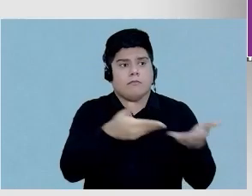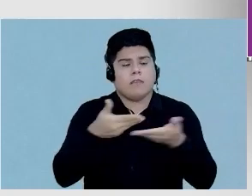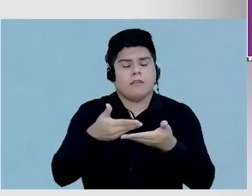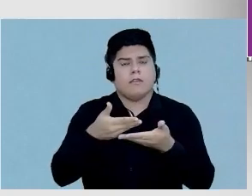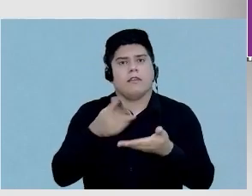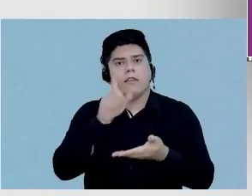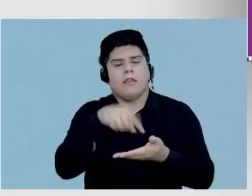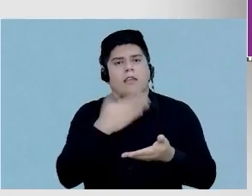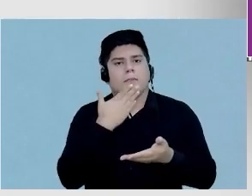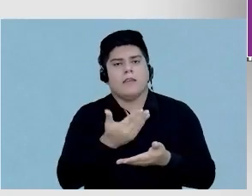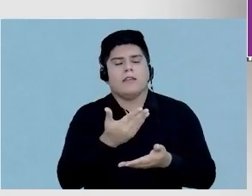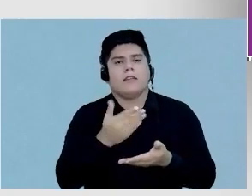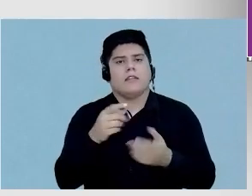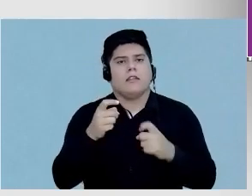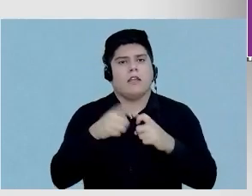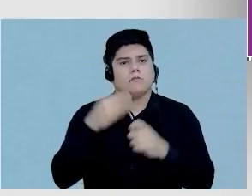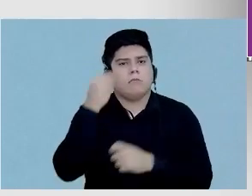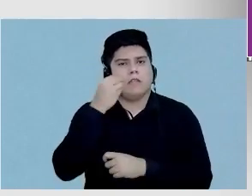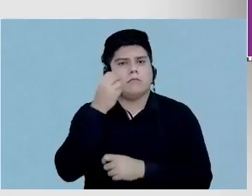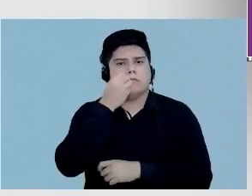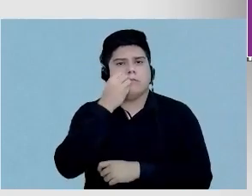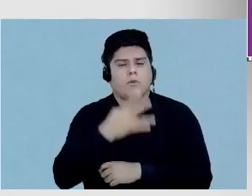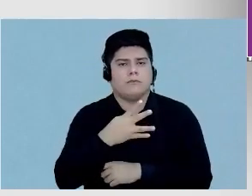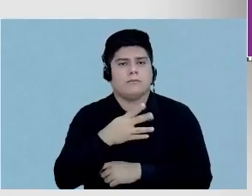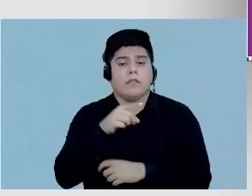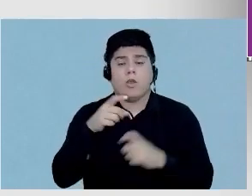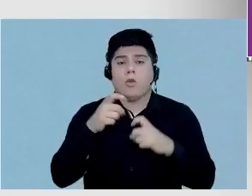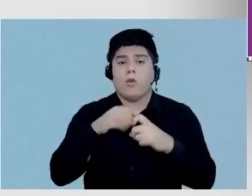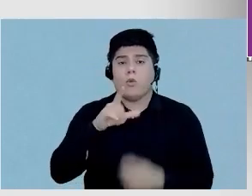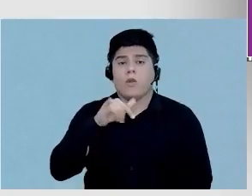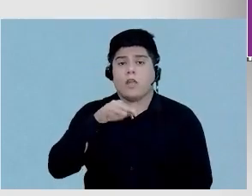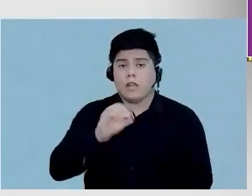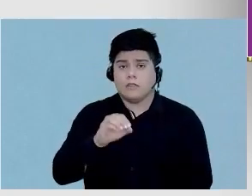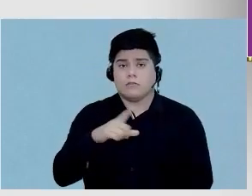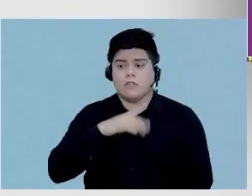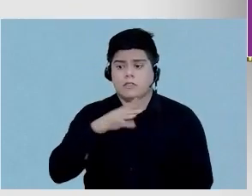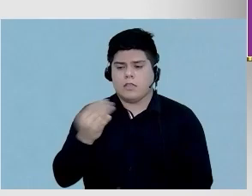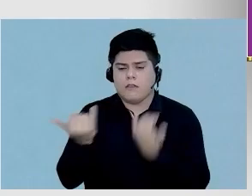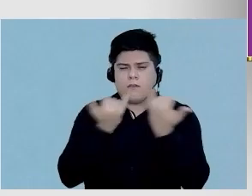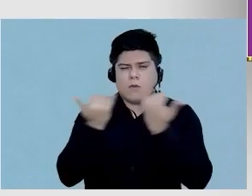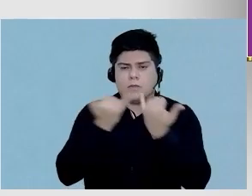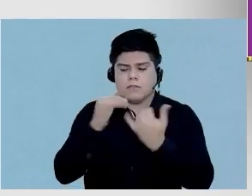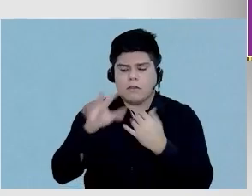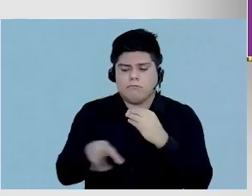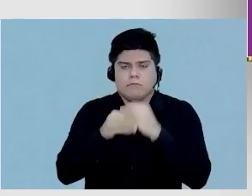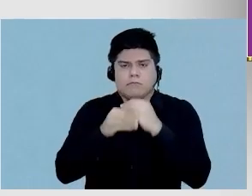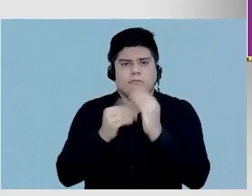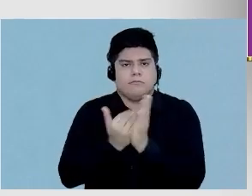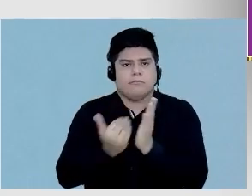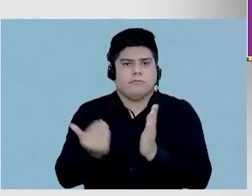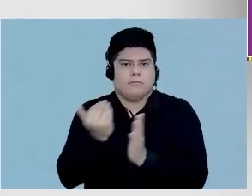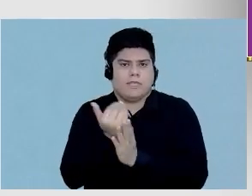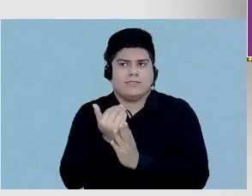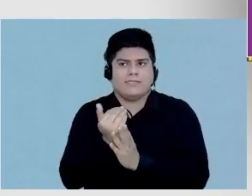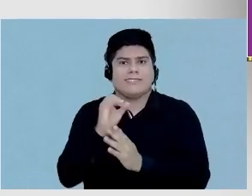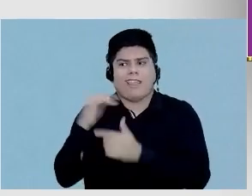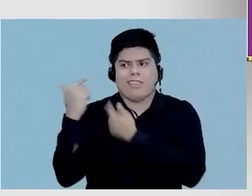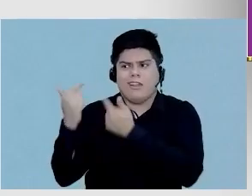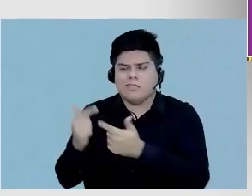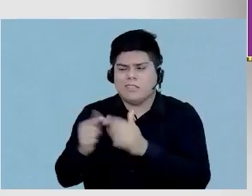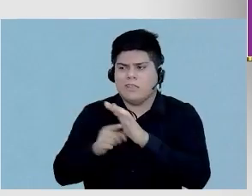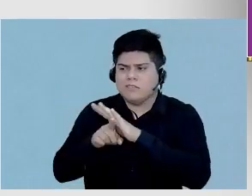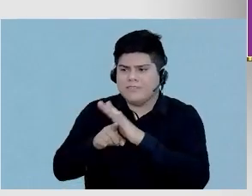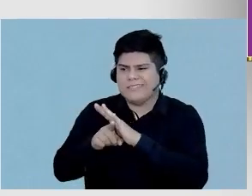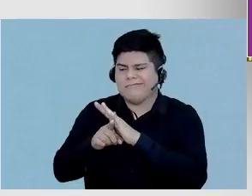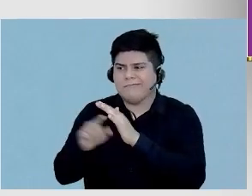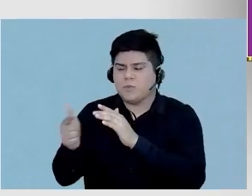O médico do corpo clínico vai ter informação adicional que ele não teria com os métodos convencionais. E essas informações podem fazer diferença na